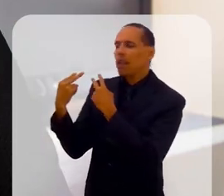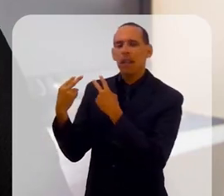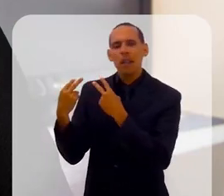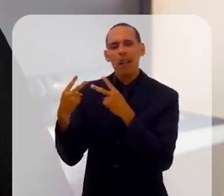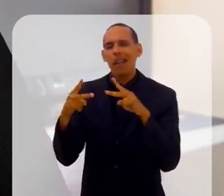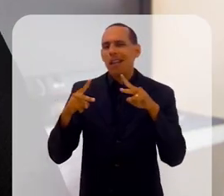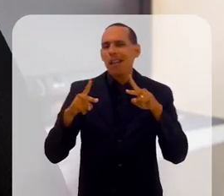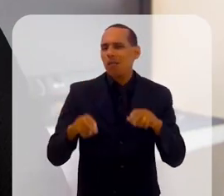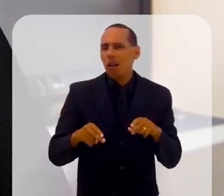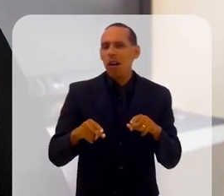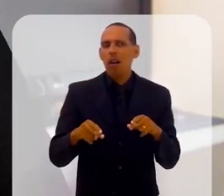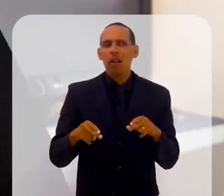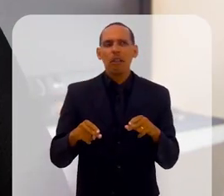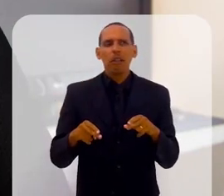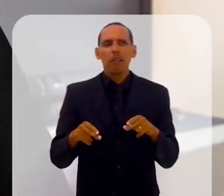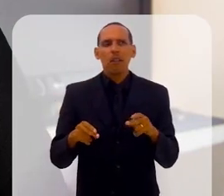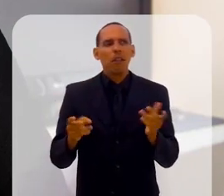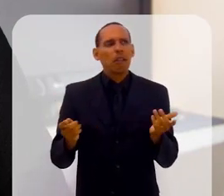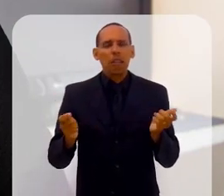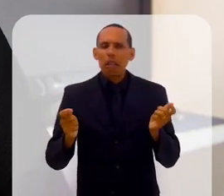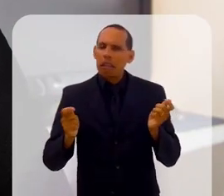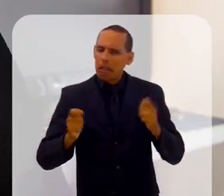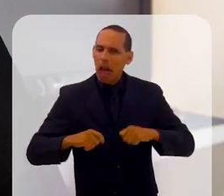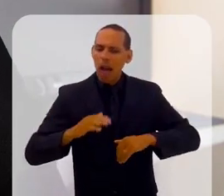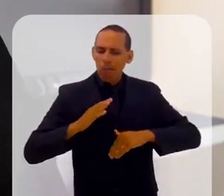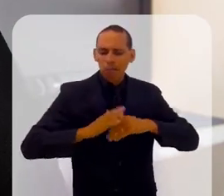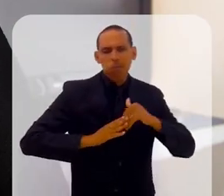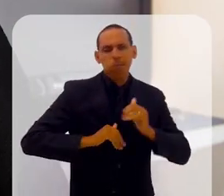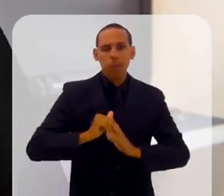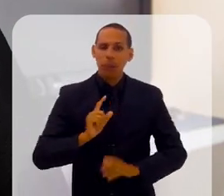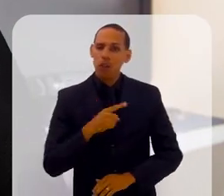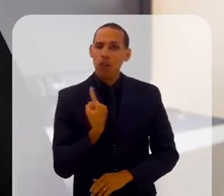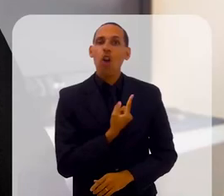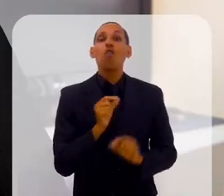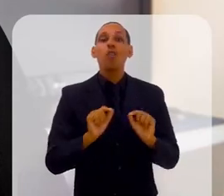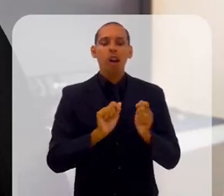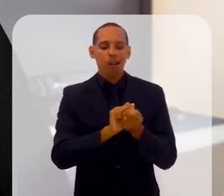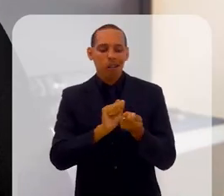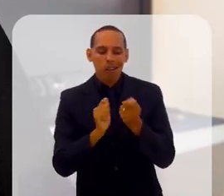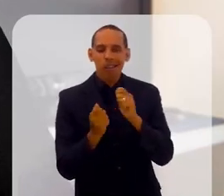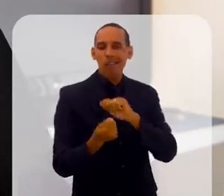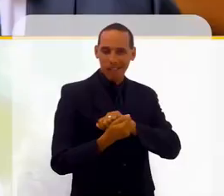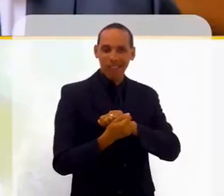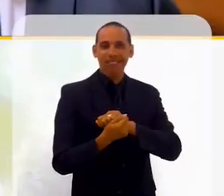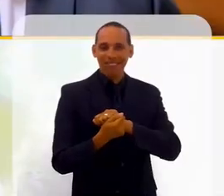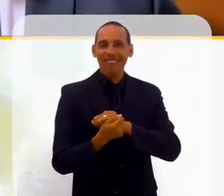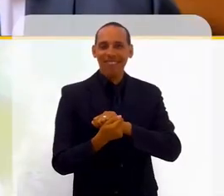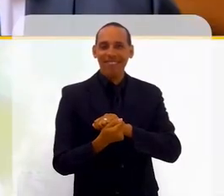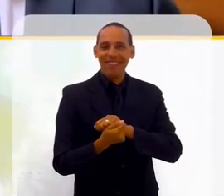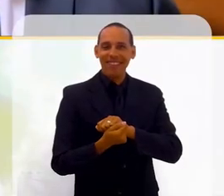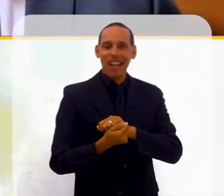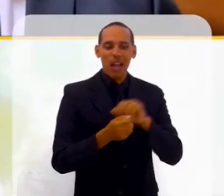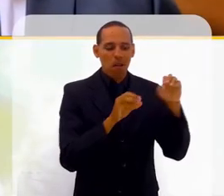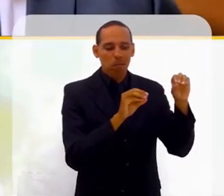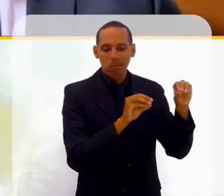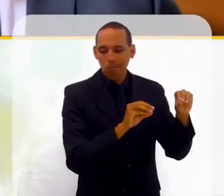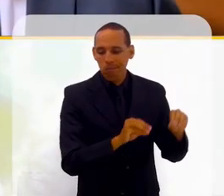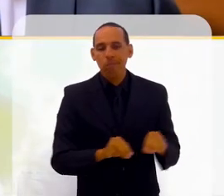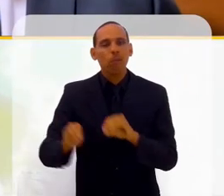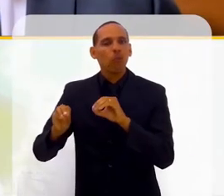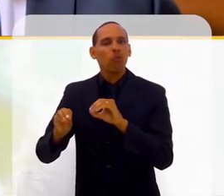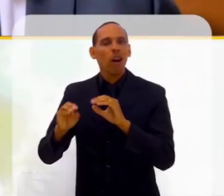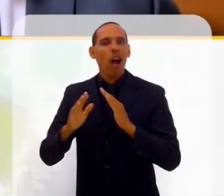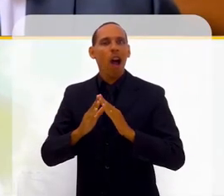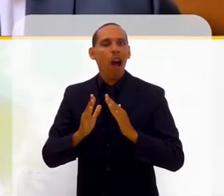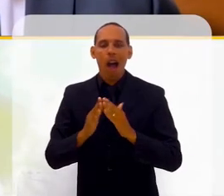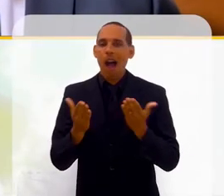capacidade que eu acho que a gente, de repente, adquire de adaptação. Quando você muda de